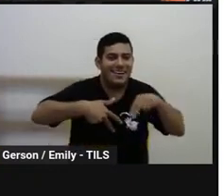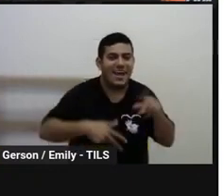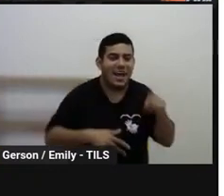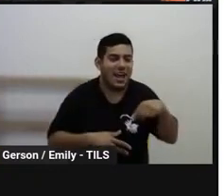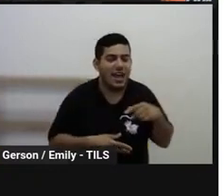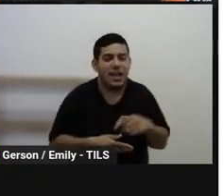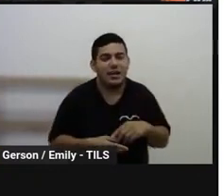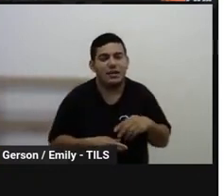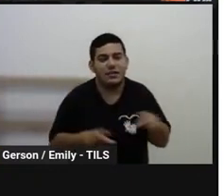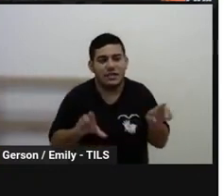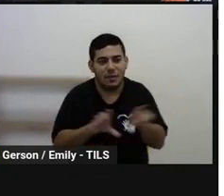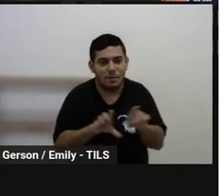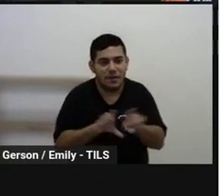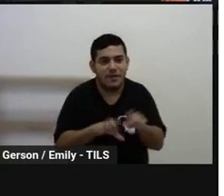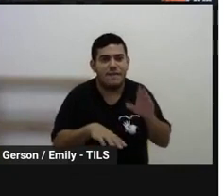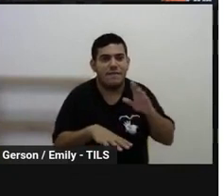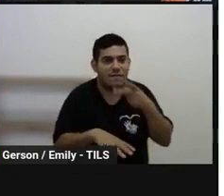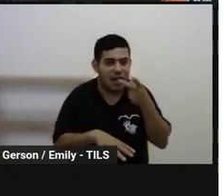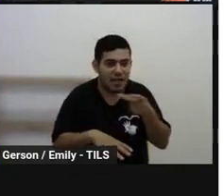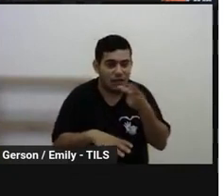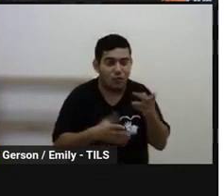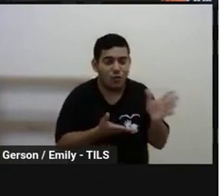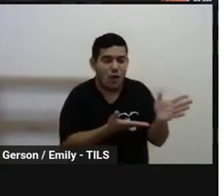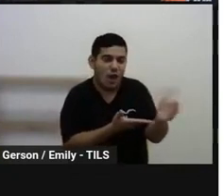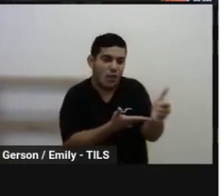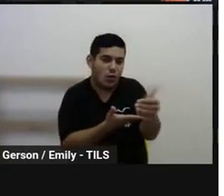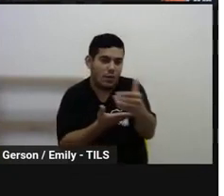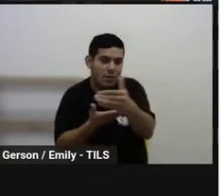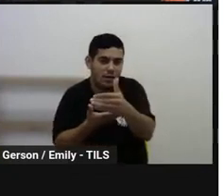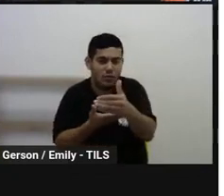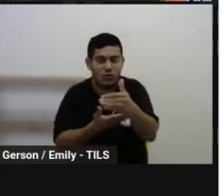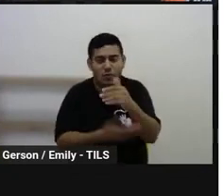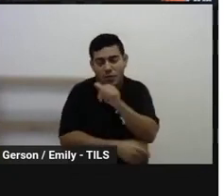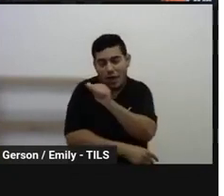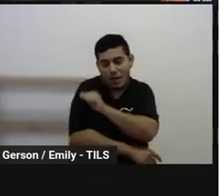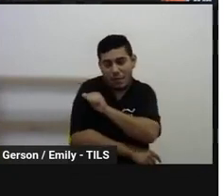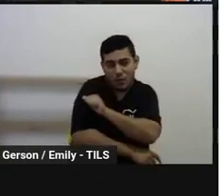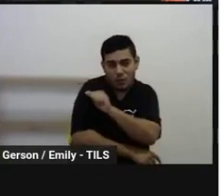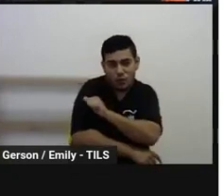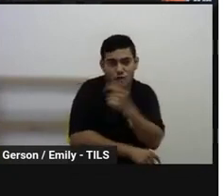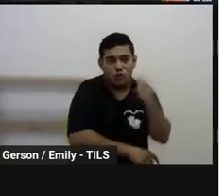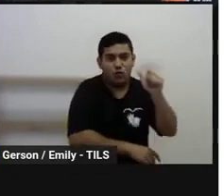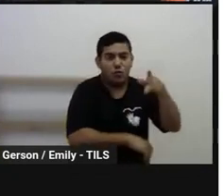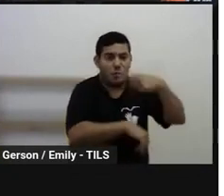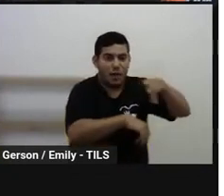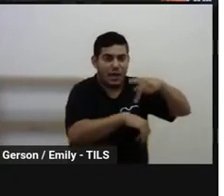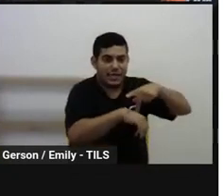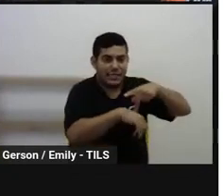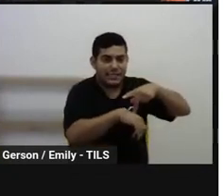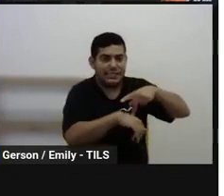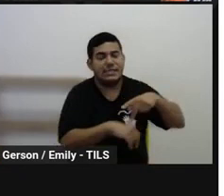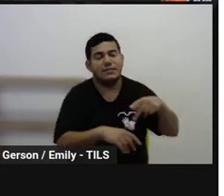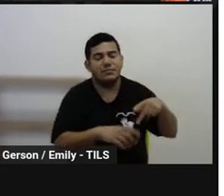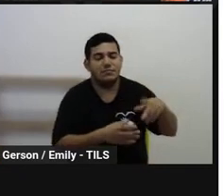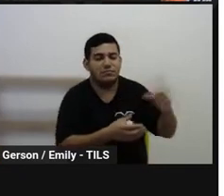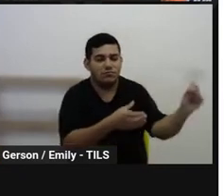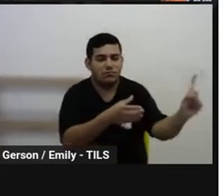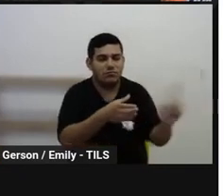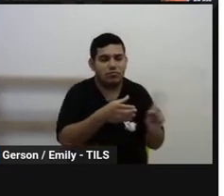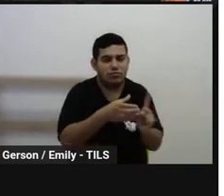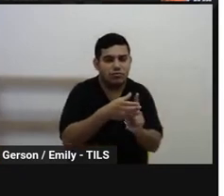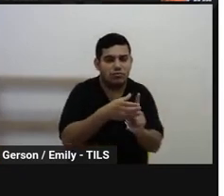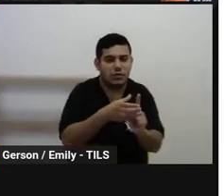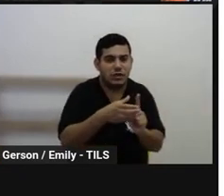fala sobre a questão do acolhimento de imigrantes e refugiados. Então, vale a pena fazer, vocês não